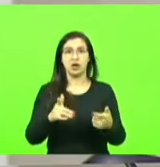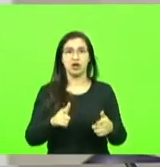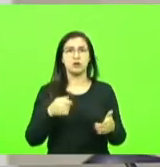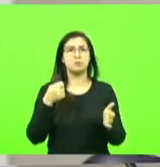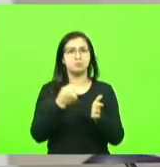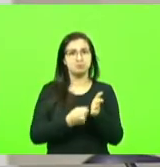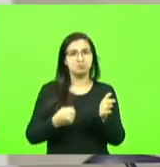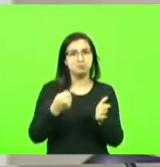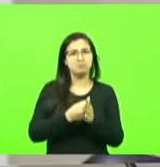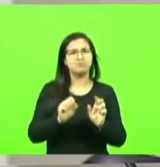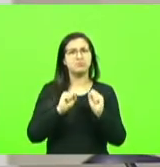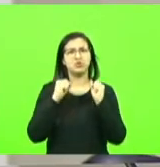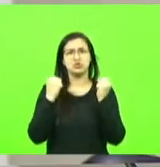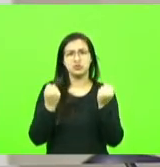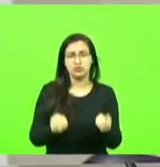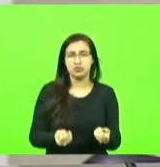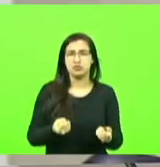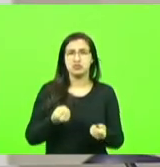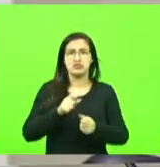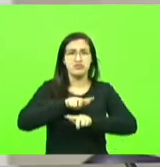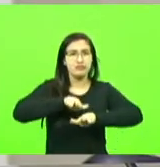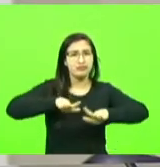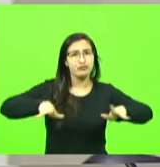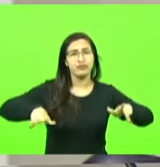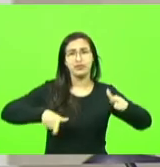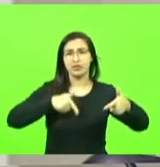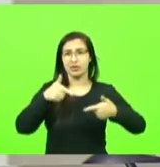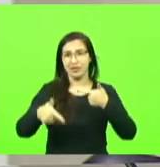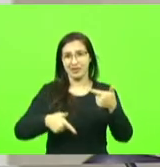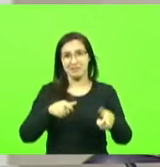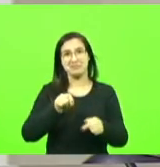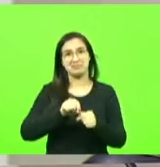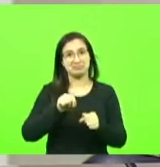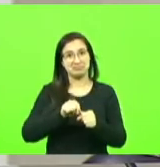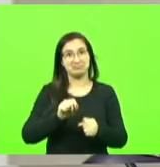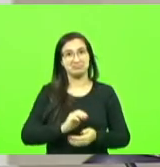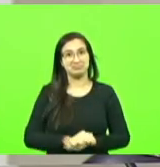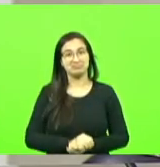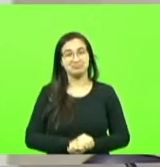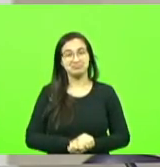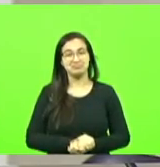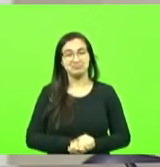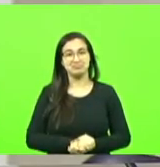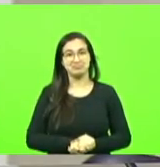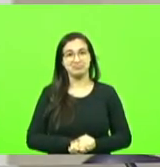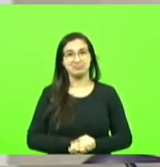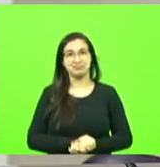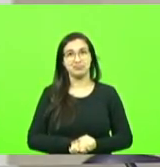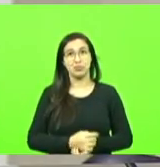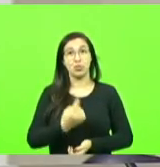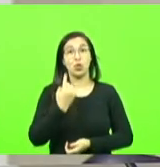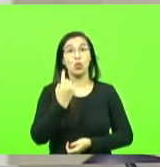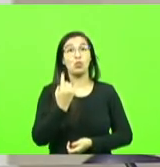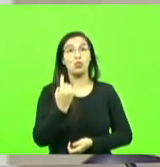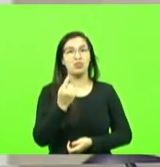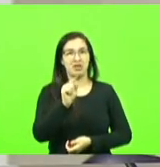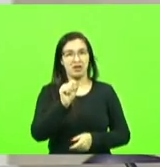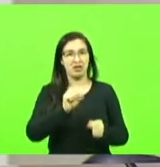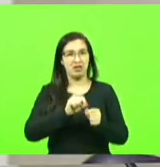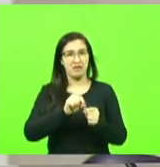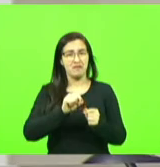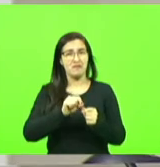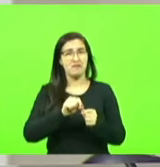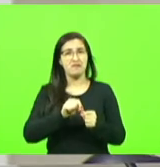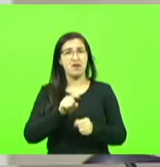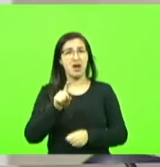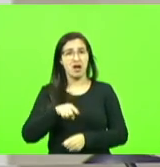participado de várias atividades inclusive uma atividade que seria só no